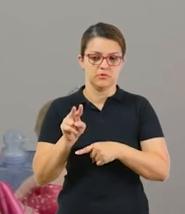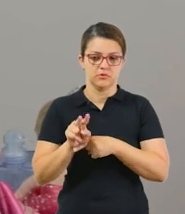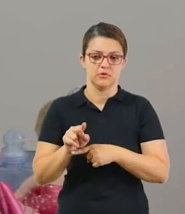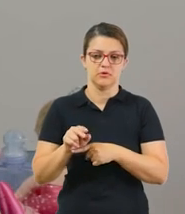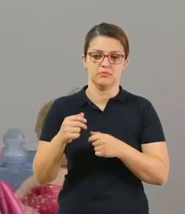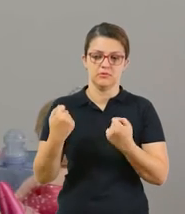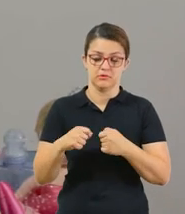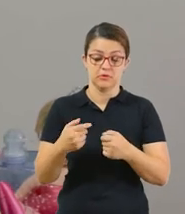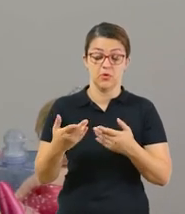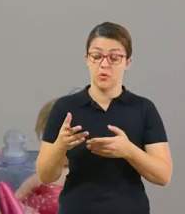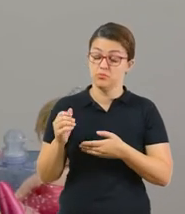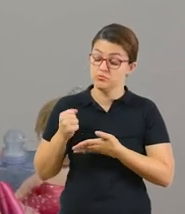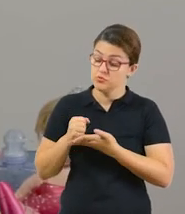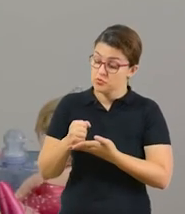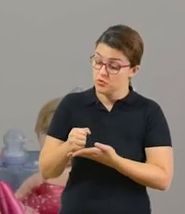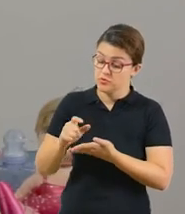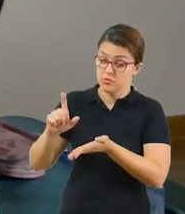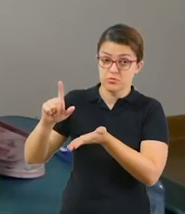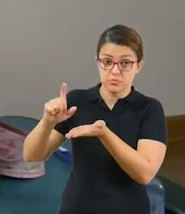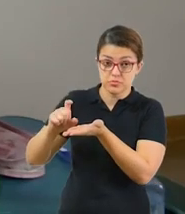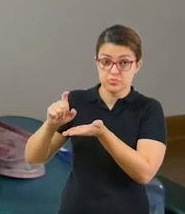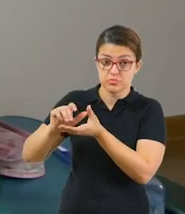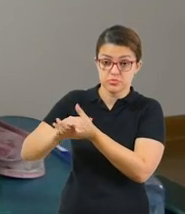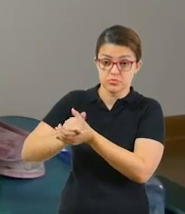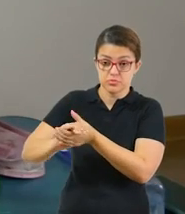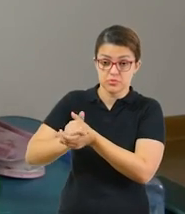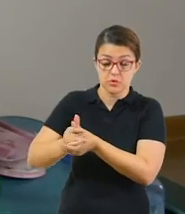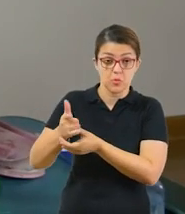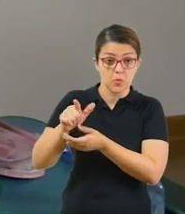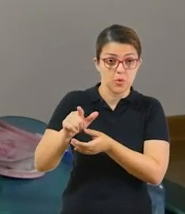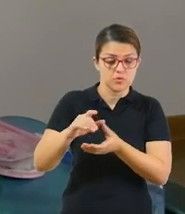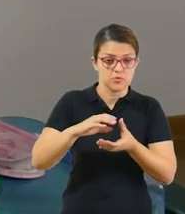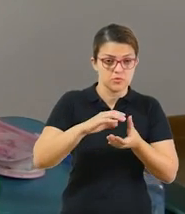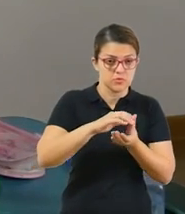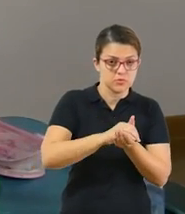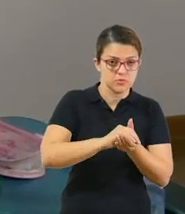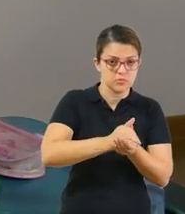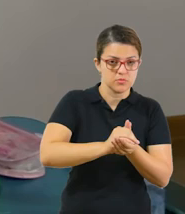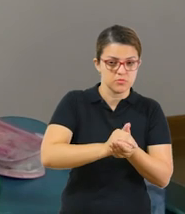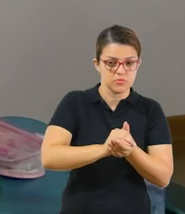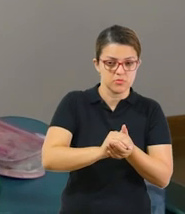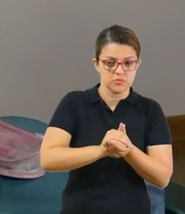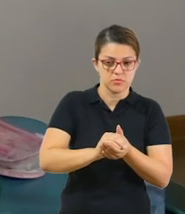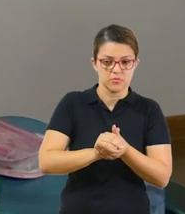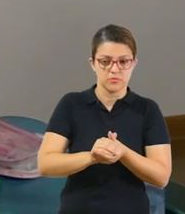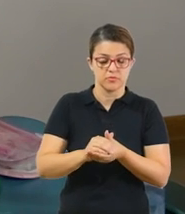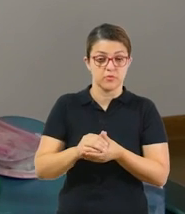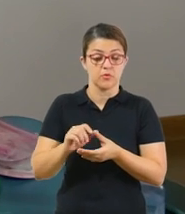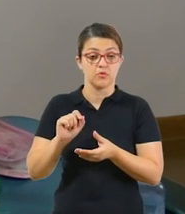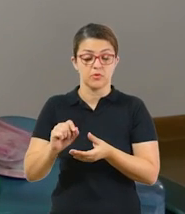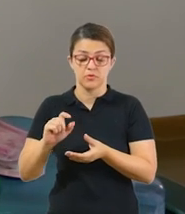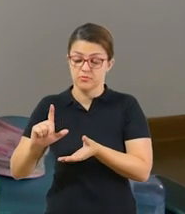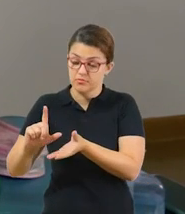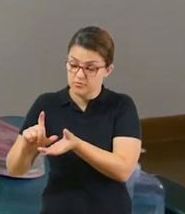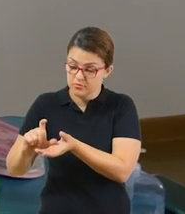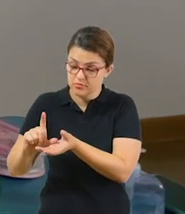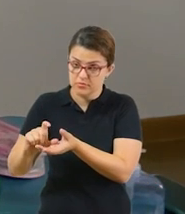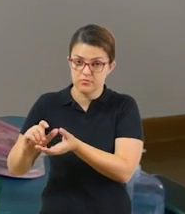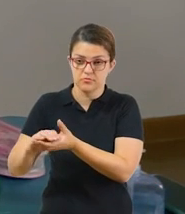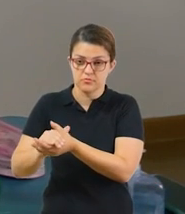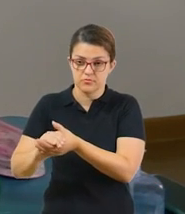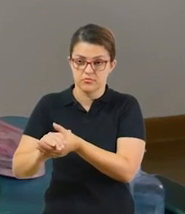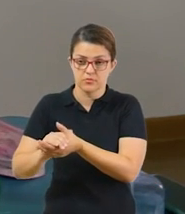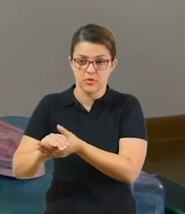aqui um sabonete líquido e um sabonete em barra para lembrar vocês. Que quando vocês forem lavar as mãos,